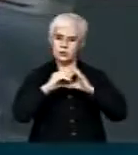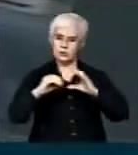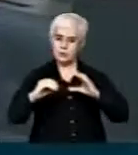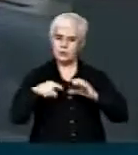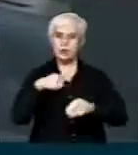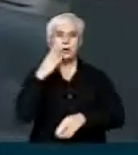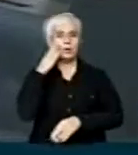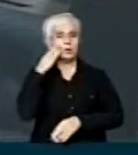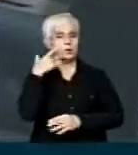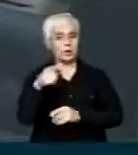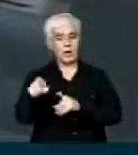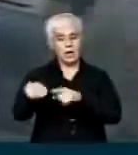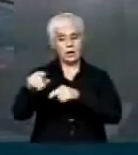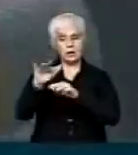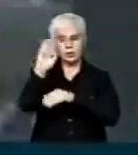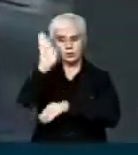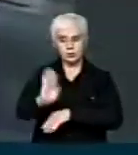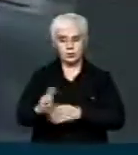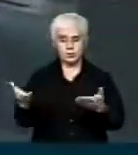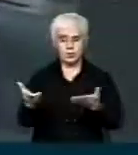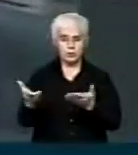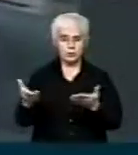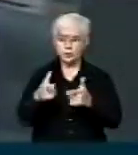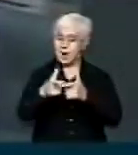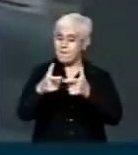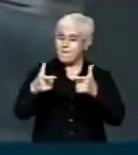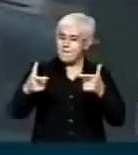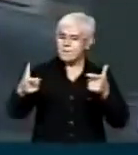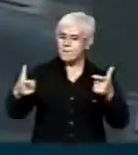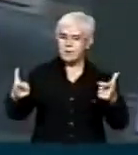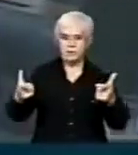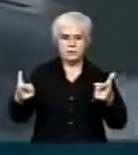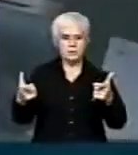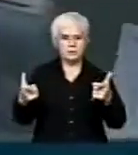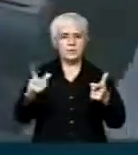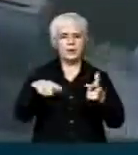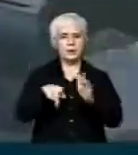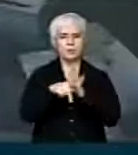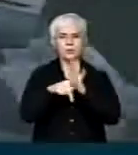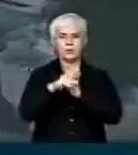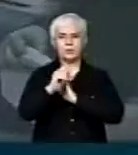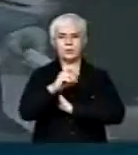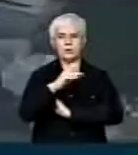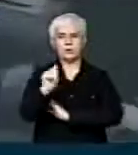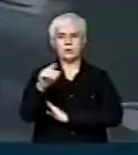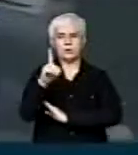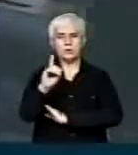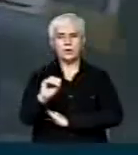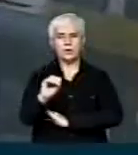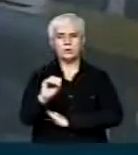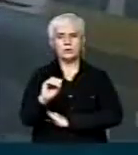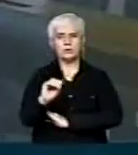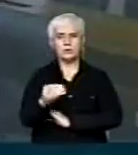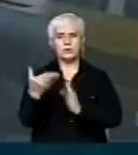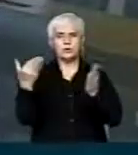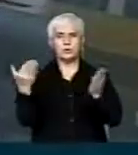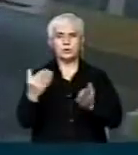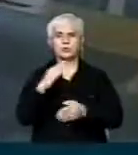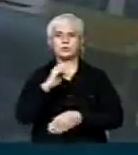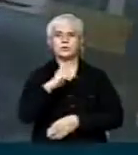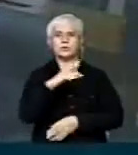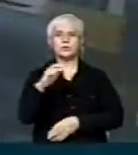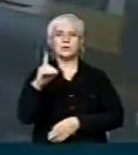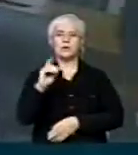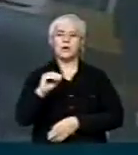Nós sabemos, por exemplo, que a agricultura brasileira hoje, uma grande parcela dela é do Cerrado. O Cerrado hoje responde